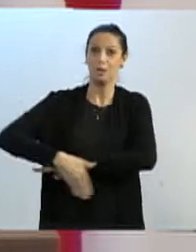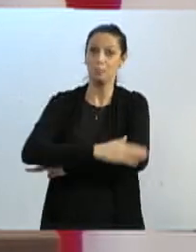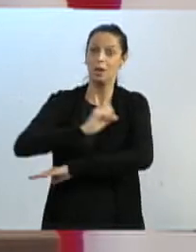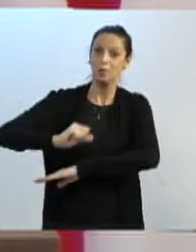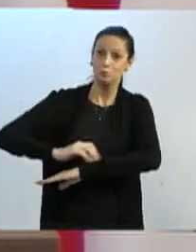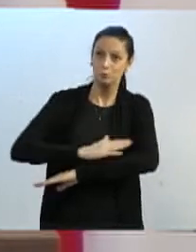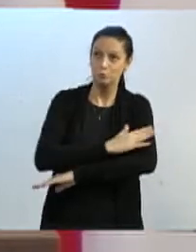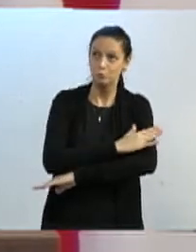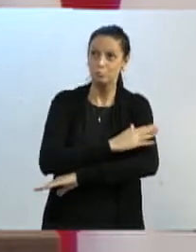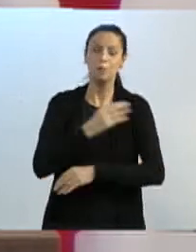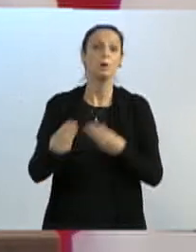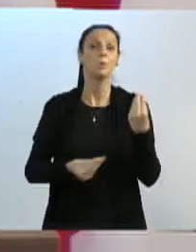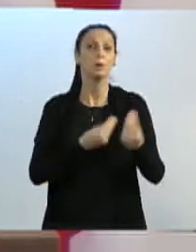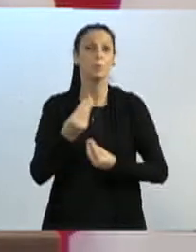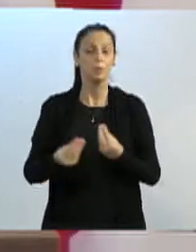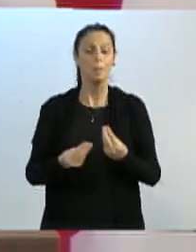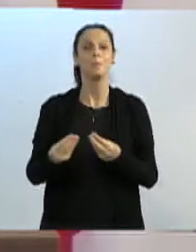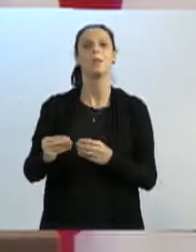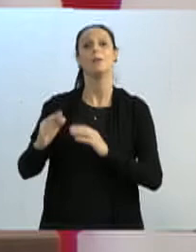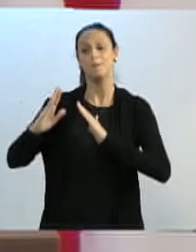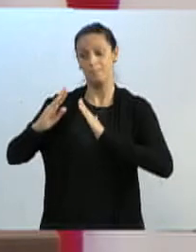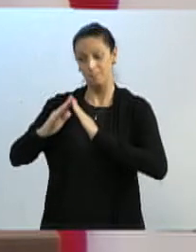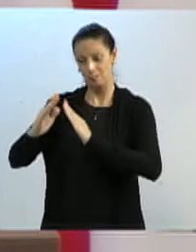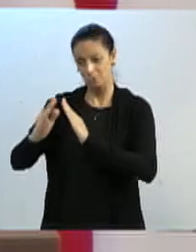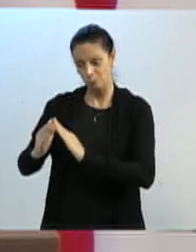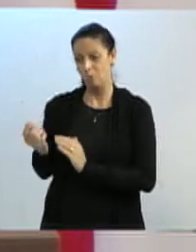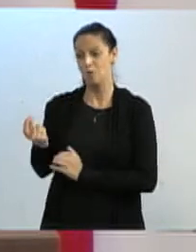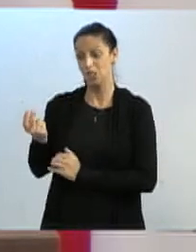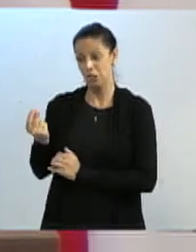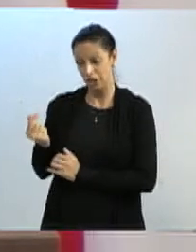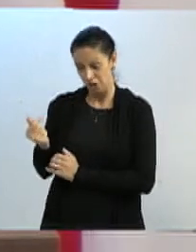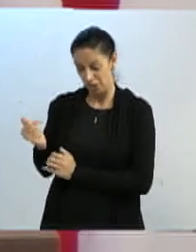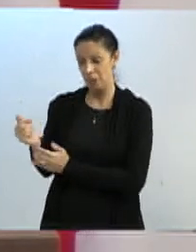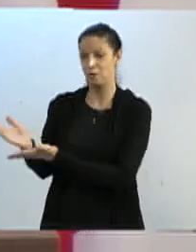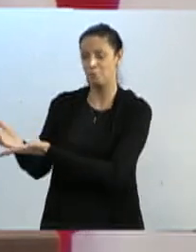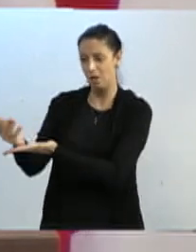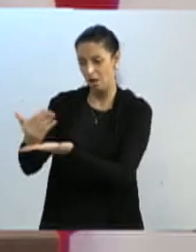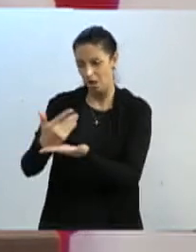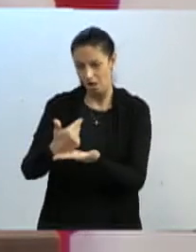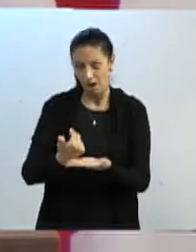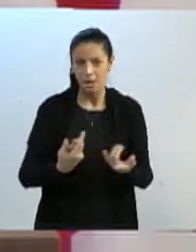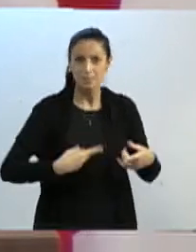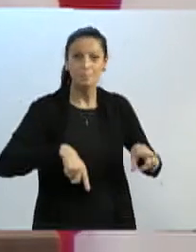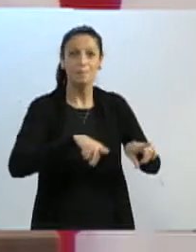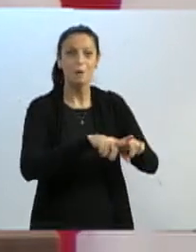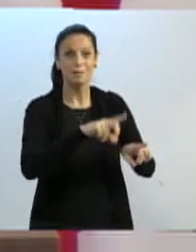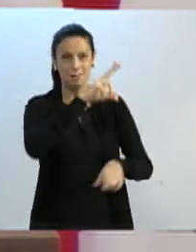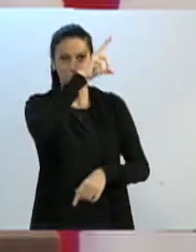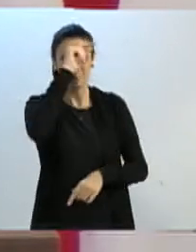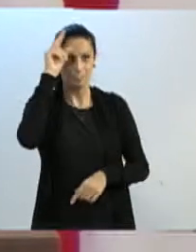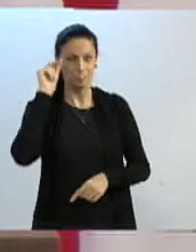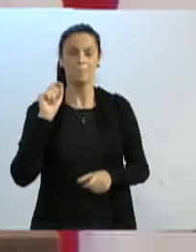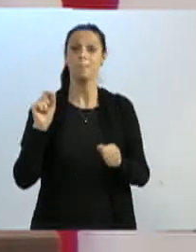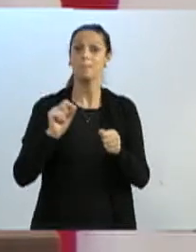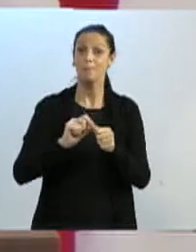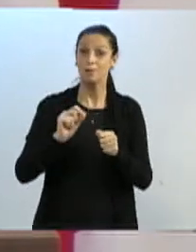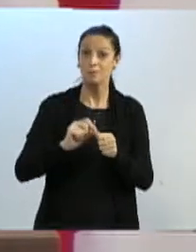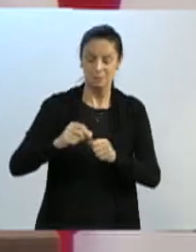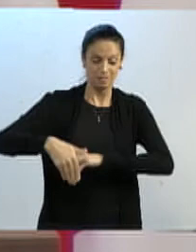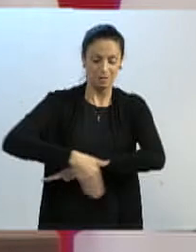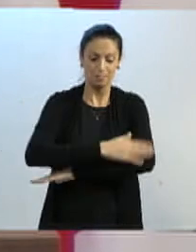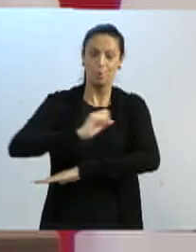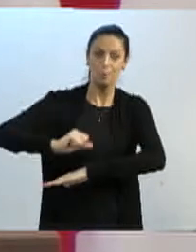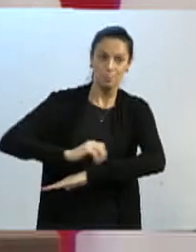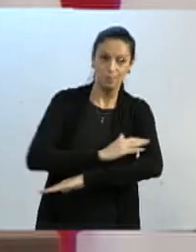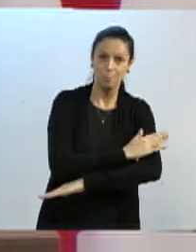realizadas através do programa de mutirão e hoje à noite tem assinatura da ordem de serviço, então, para que aquelas comunidades também possam ter